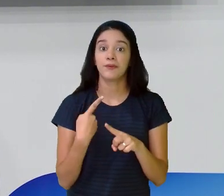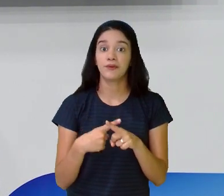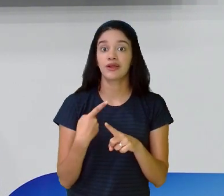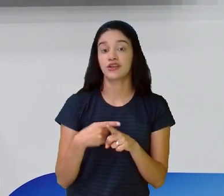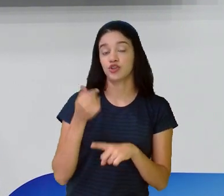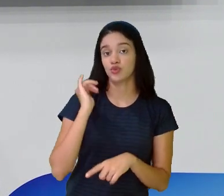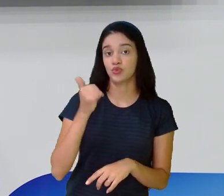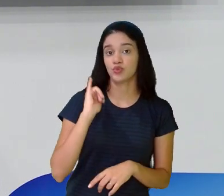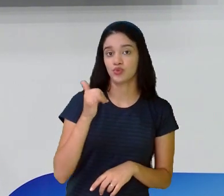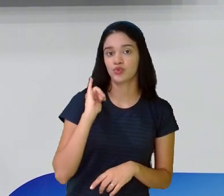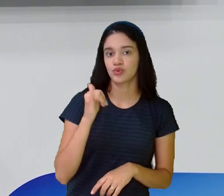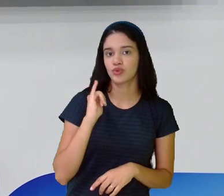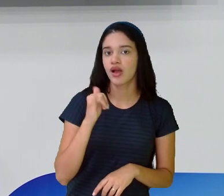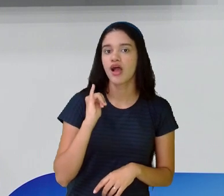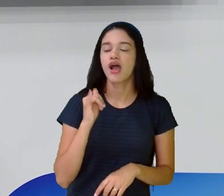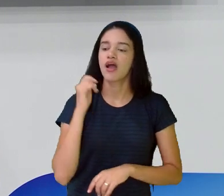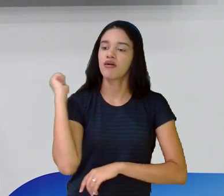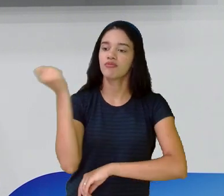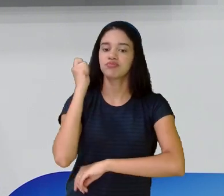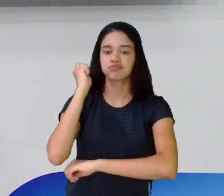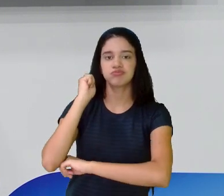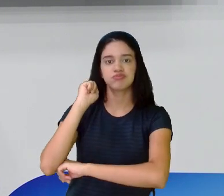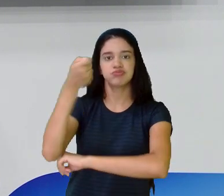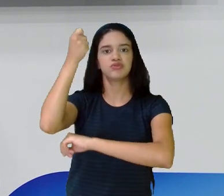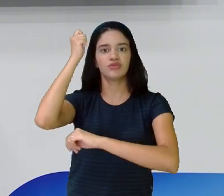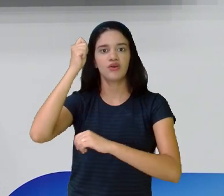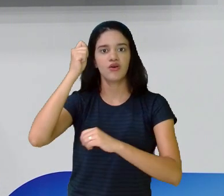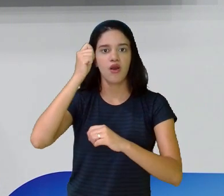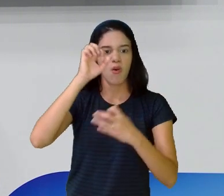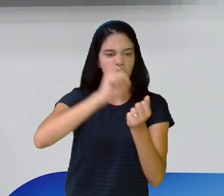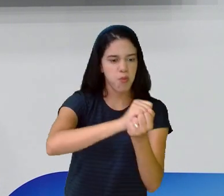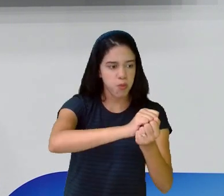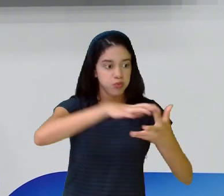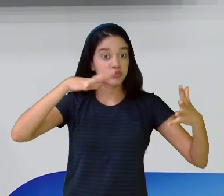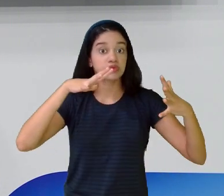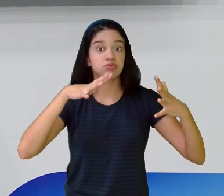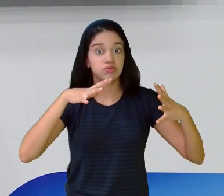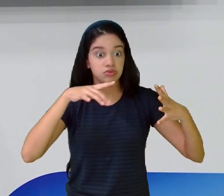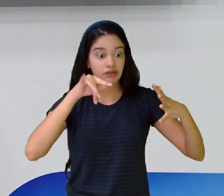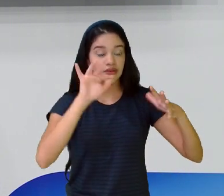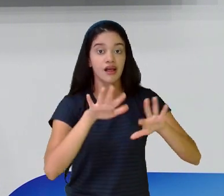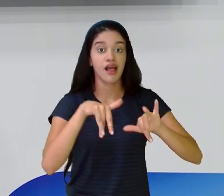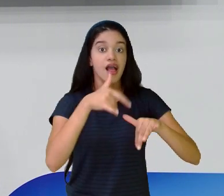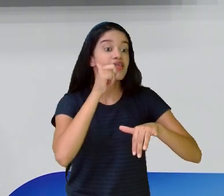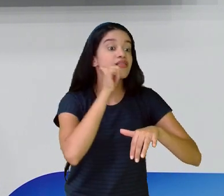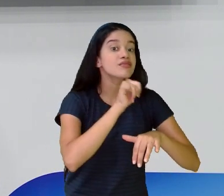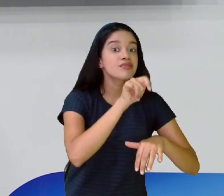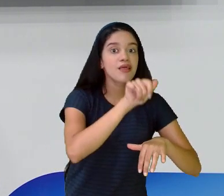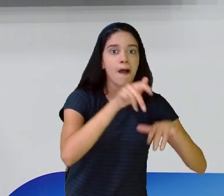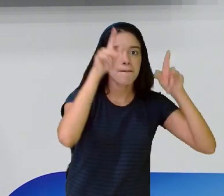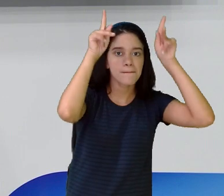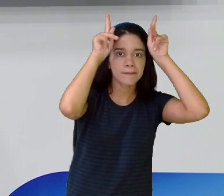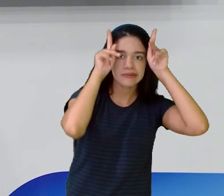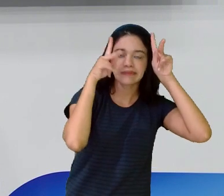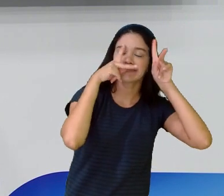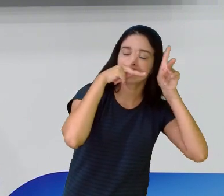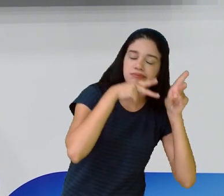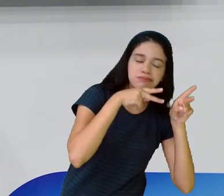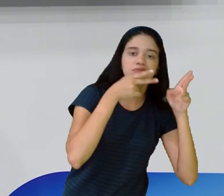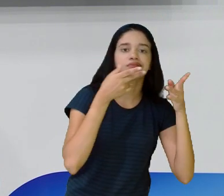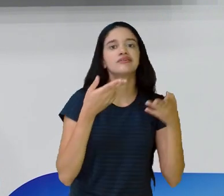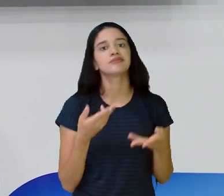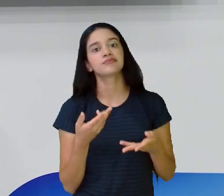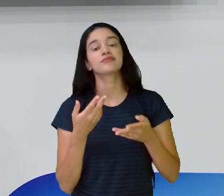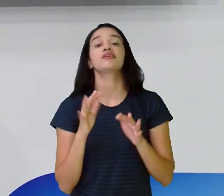contos, ela é a fada que joga o feitiço na Bela Adormecida para ela dormir. Então, conta a